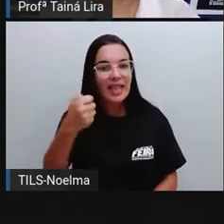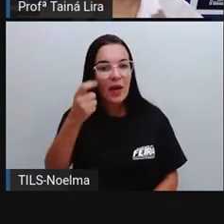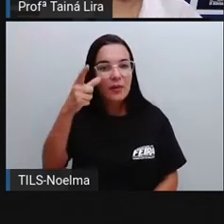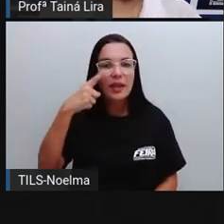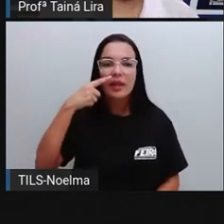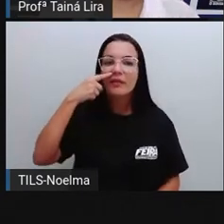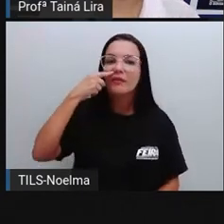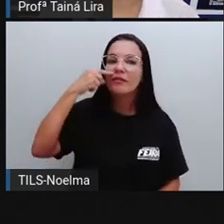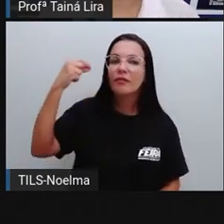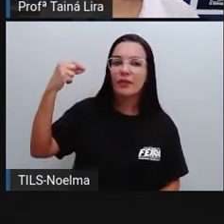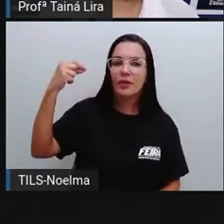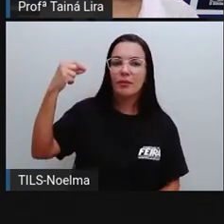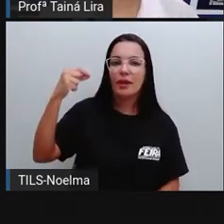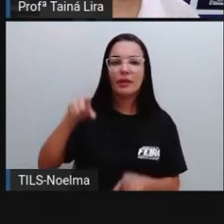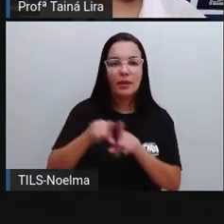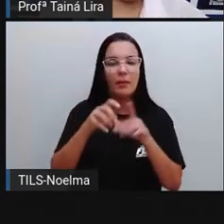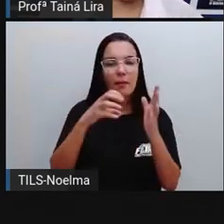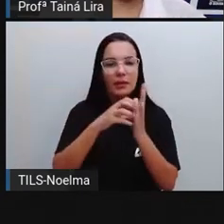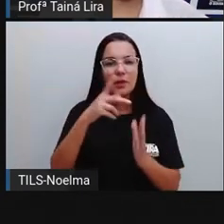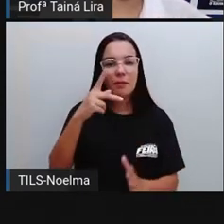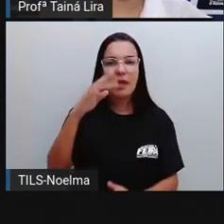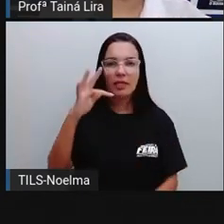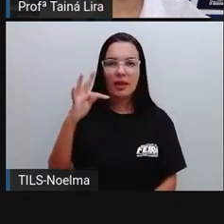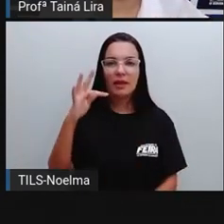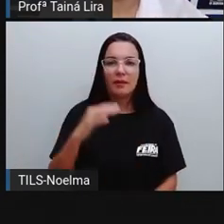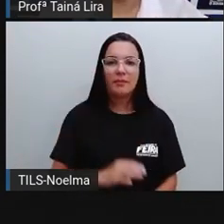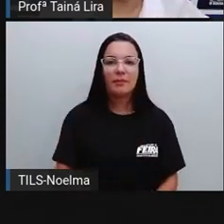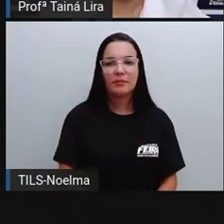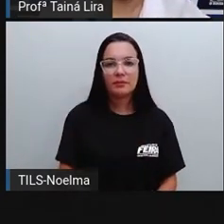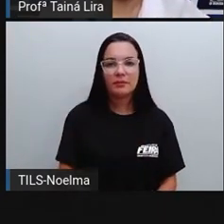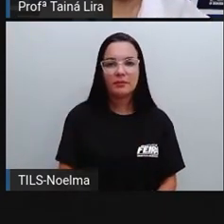vereador do município de Feira de Santana.